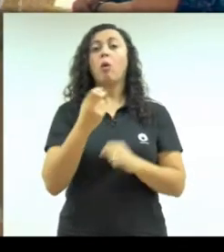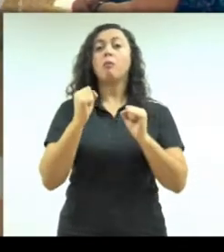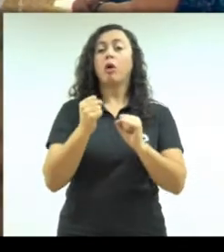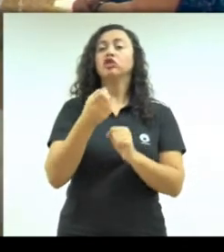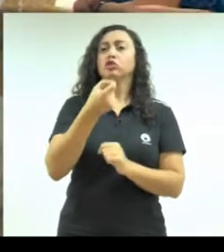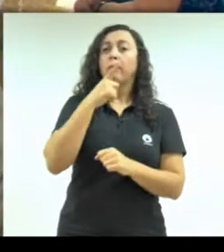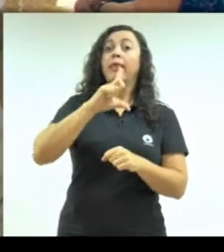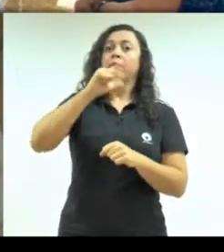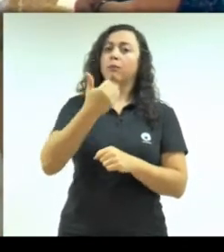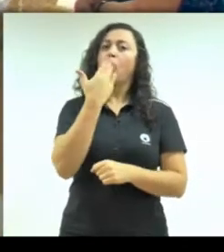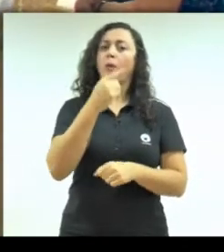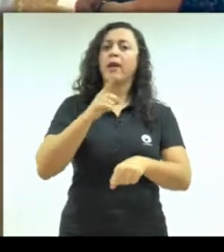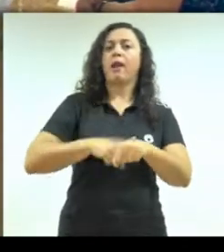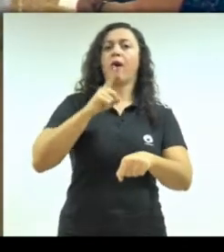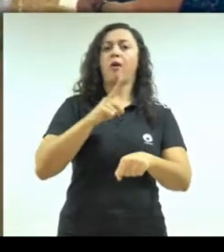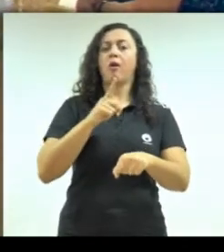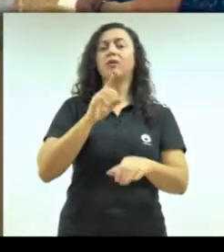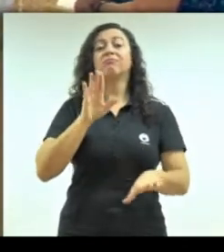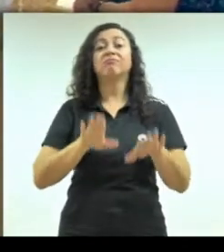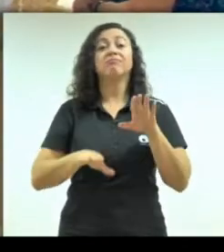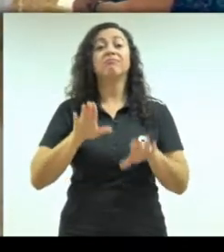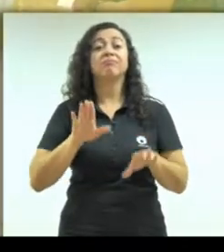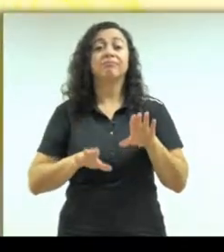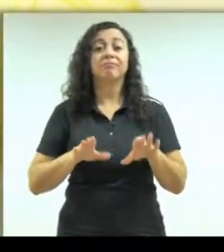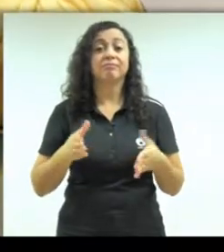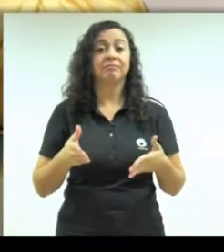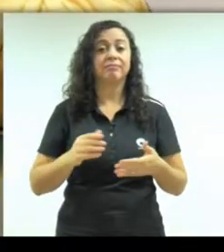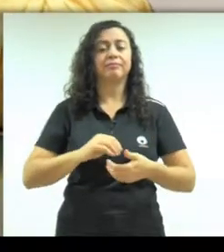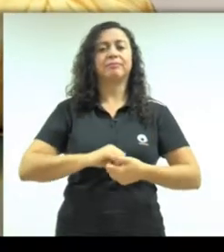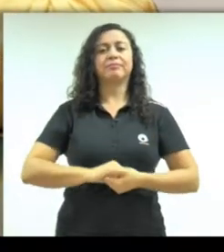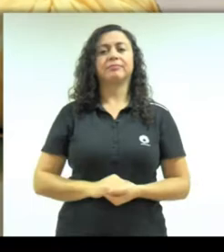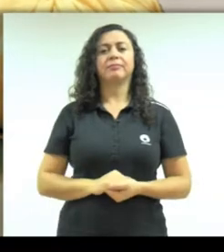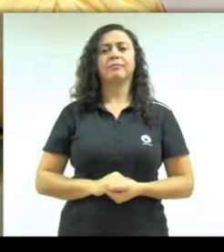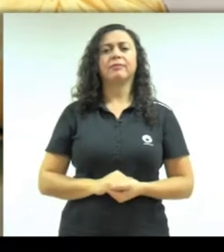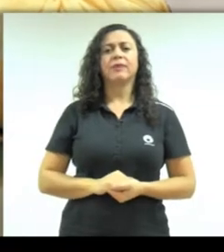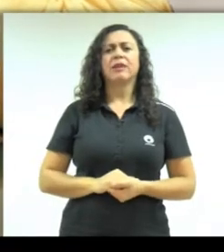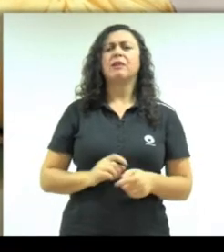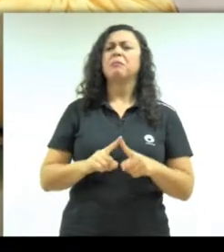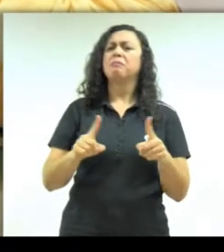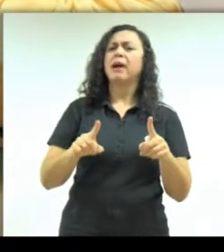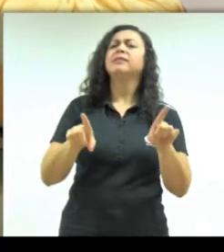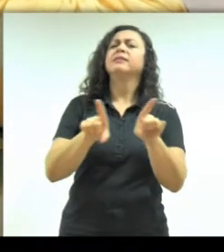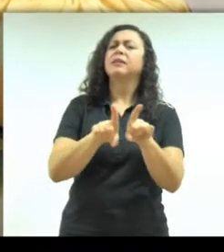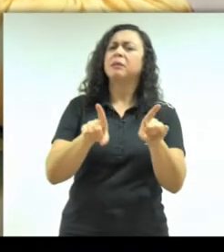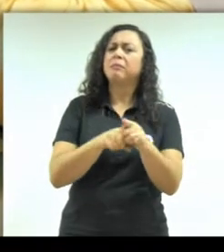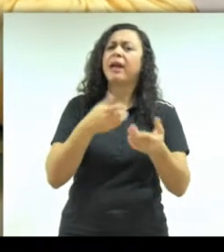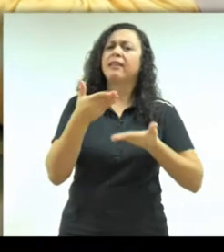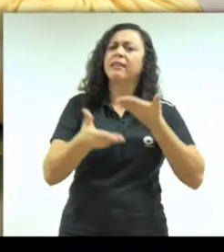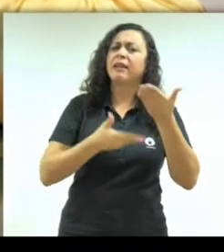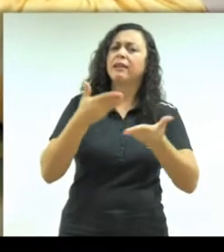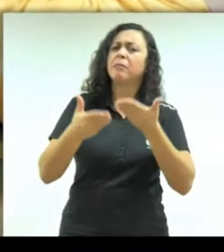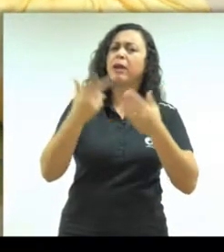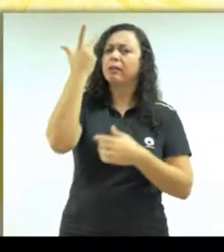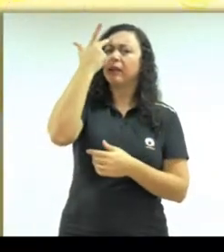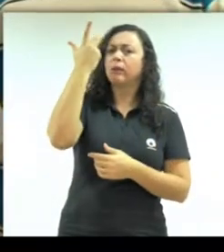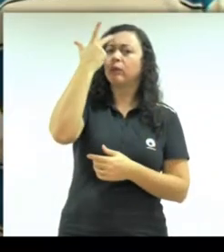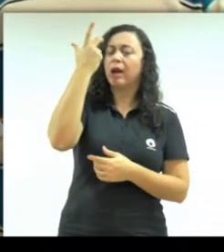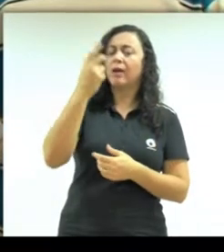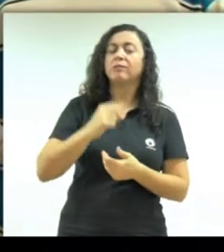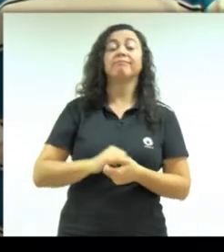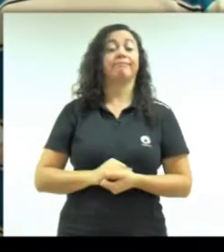imediatamente após o consumo de um determinado alimento. E será que isso vale também para tratamentos alternativos?